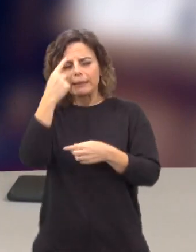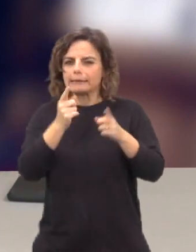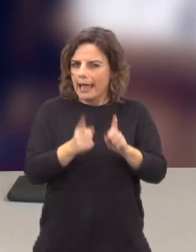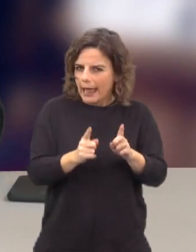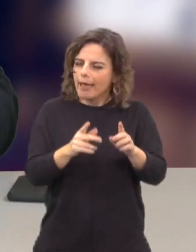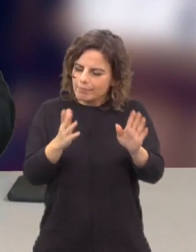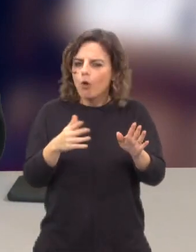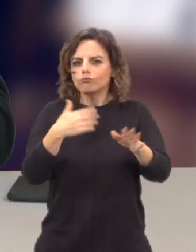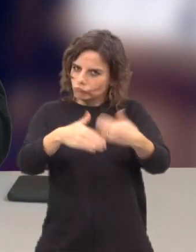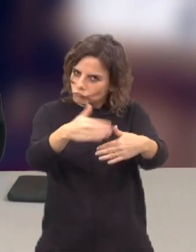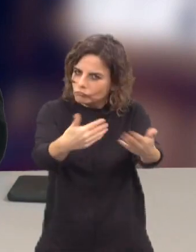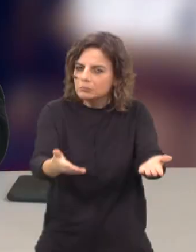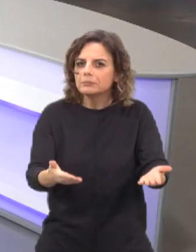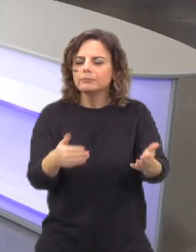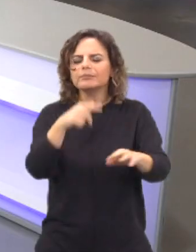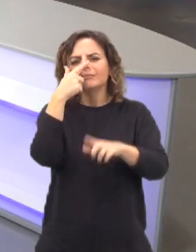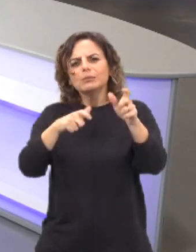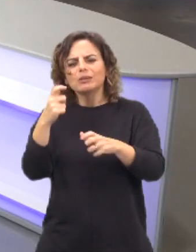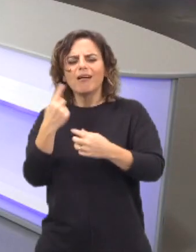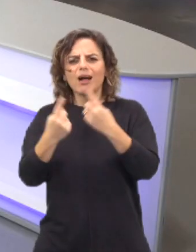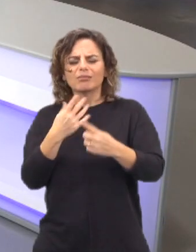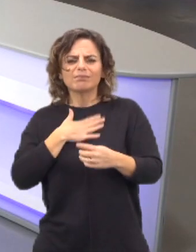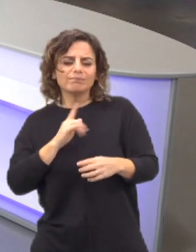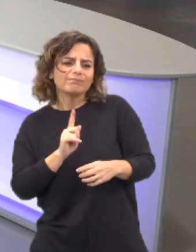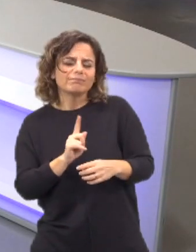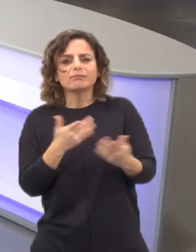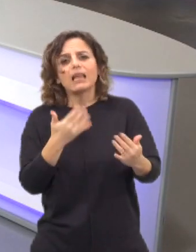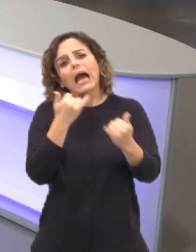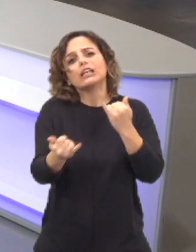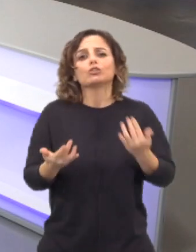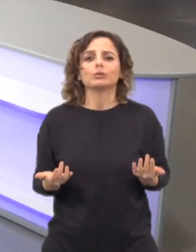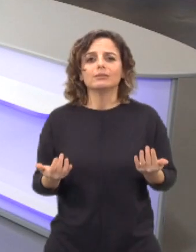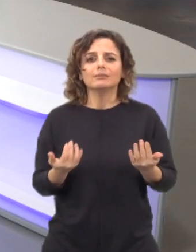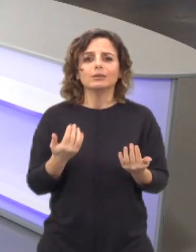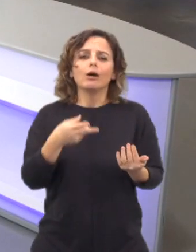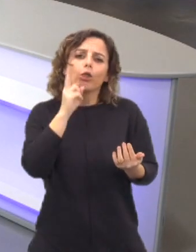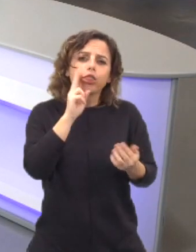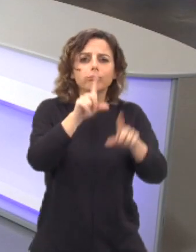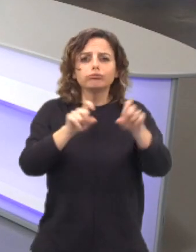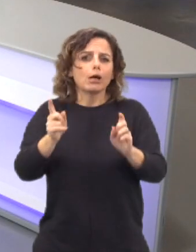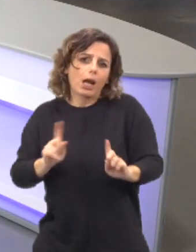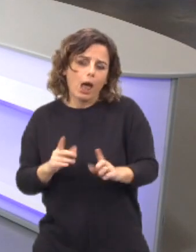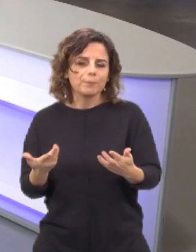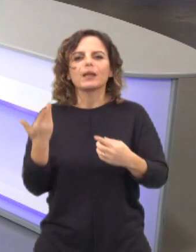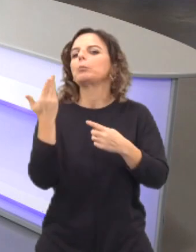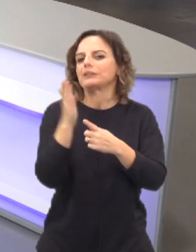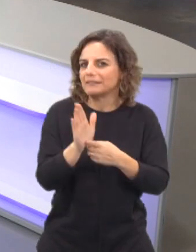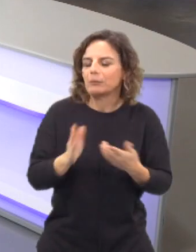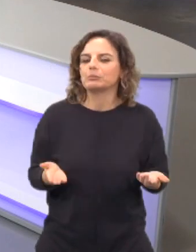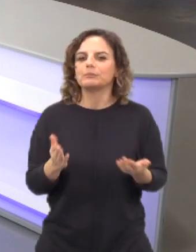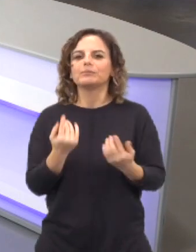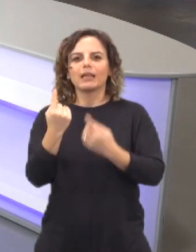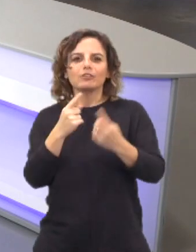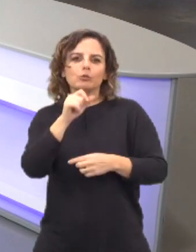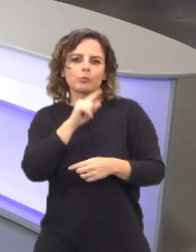alguns, pelo menos aqueles que não sejam mais apreciadores, são apostas de risco, se calhar, não dão muitas audiências, por exemplo. Se calhar